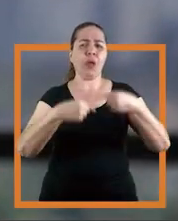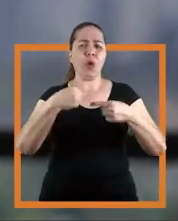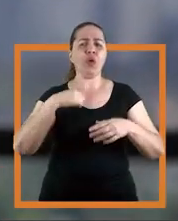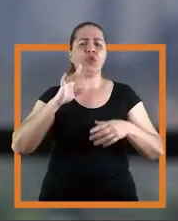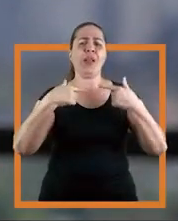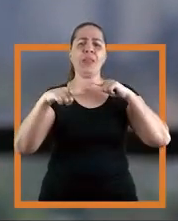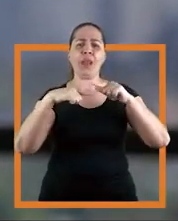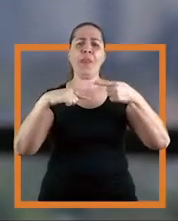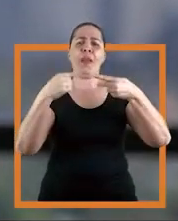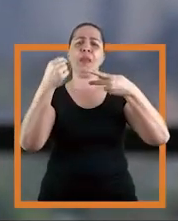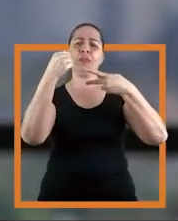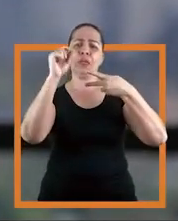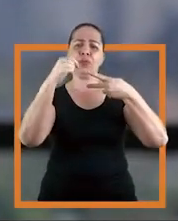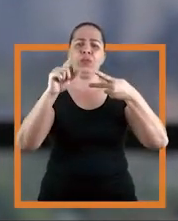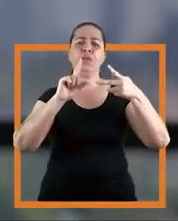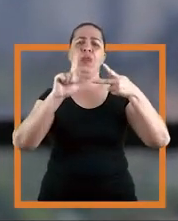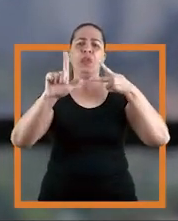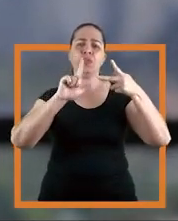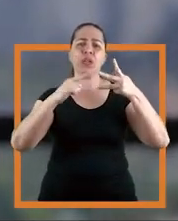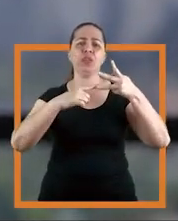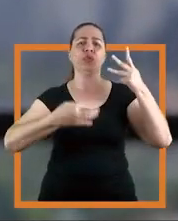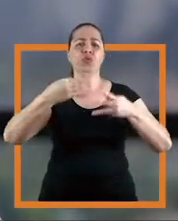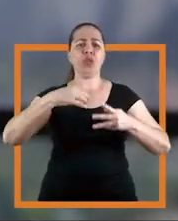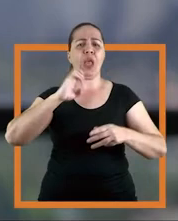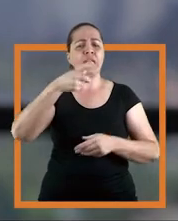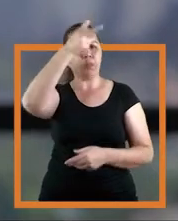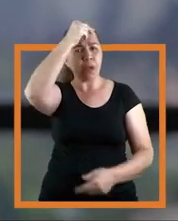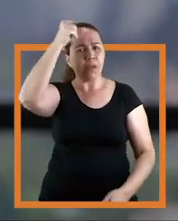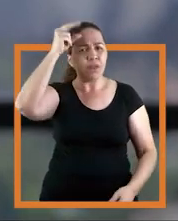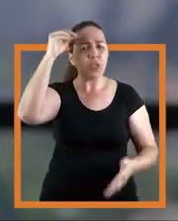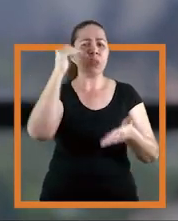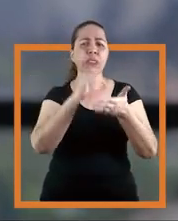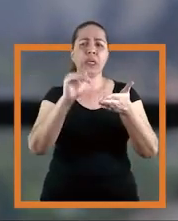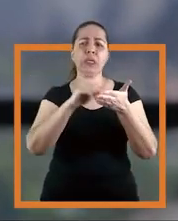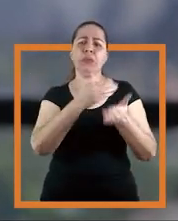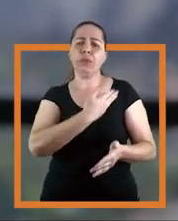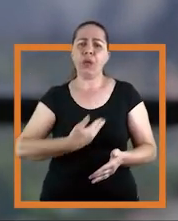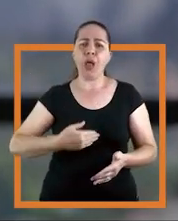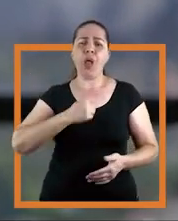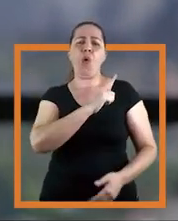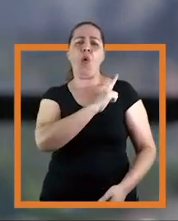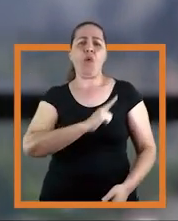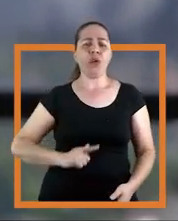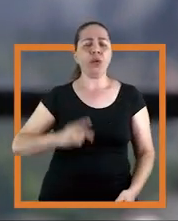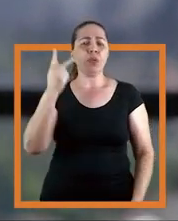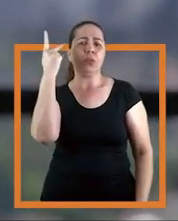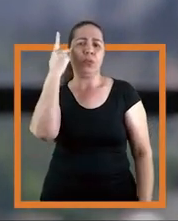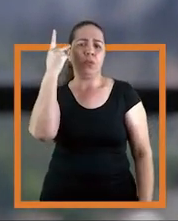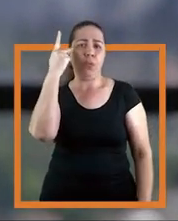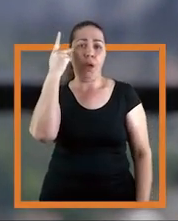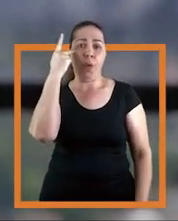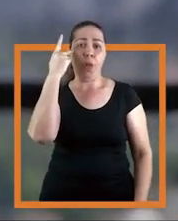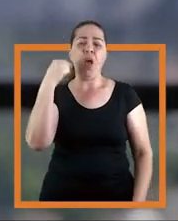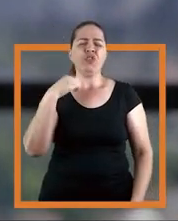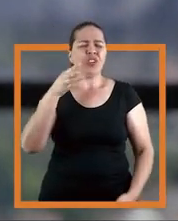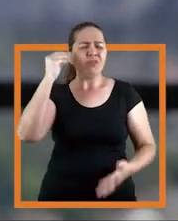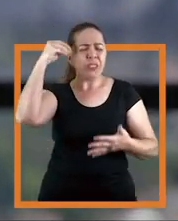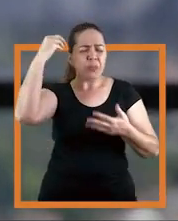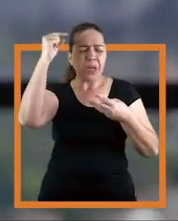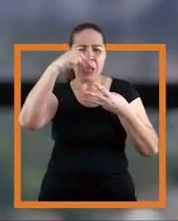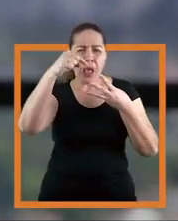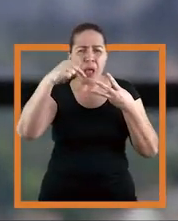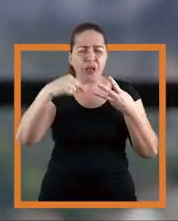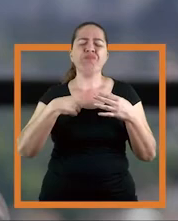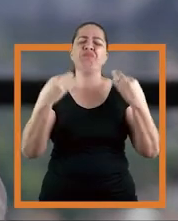executivo, legislativo e judiciário. Fui prefeito, secretário de Estado e governador de São Paulo. E é com essa experiência que eu